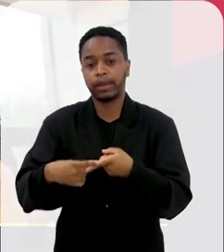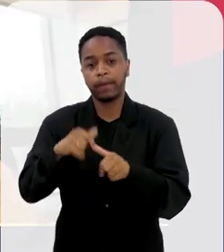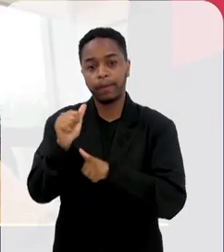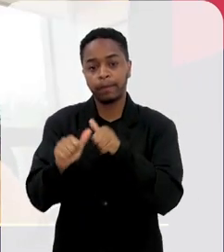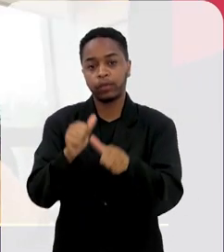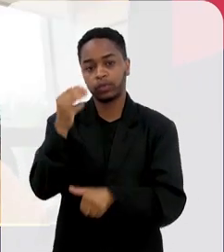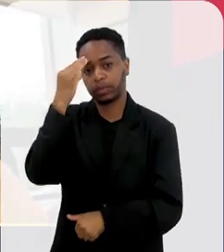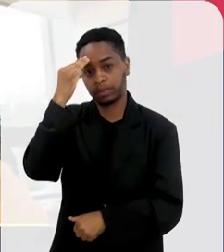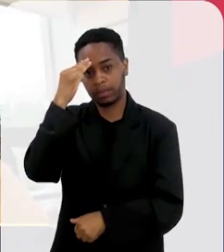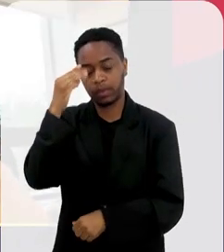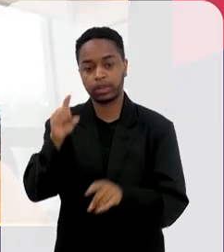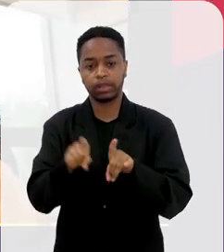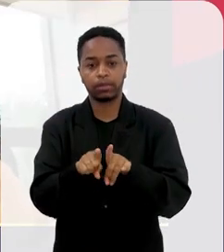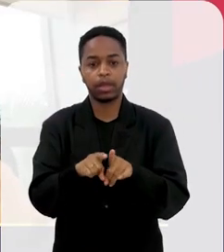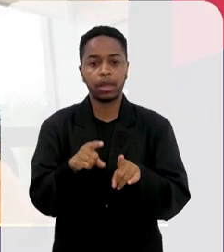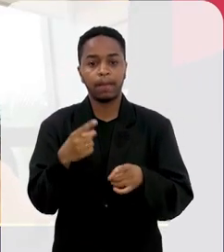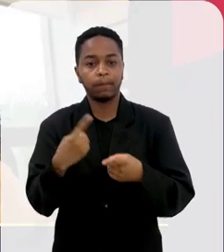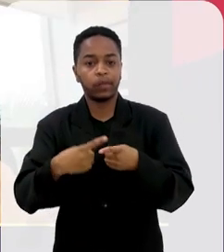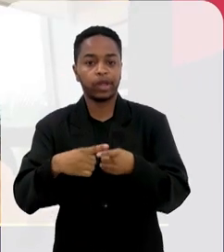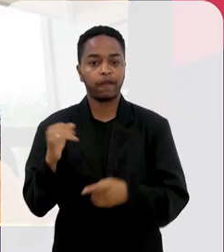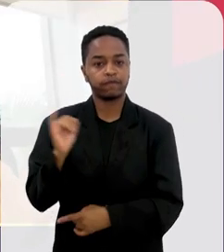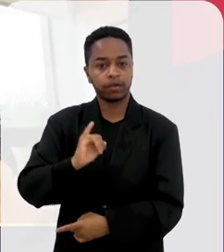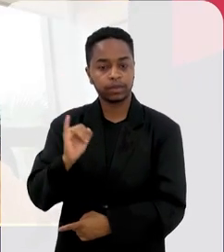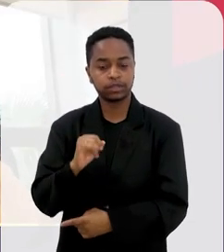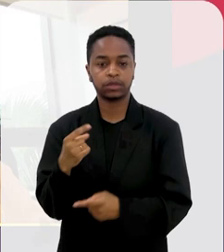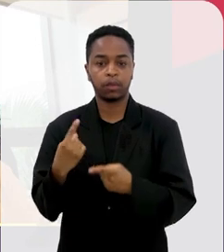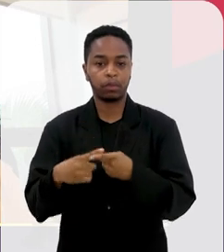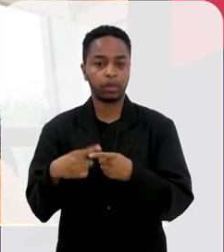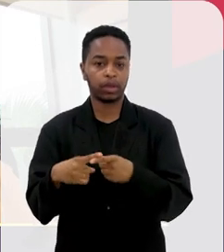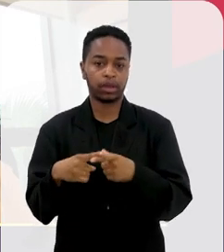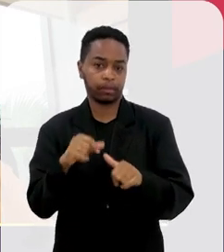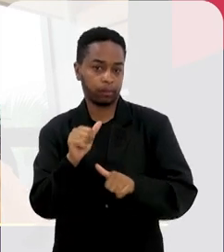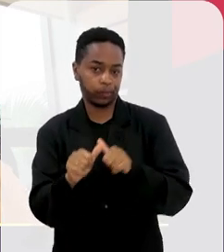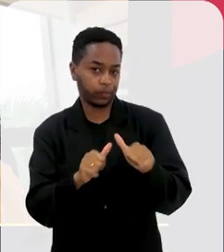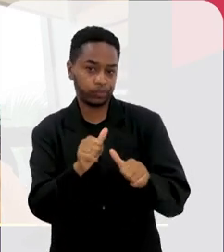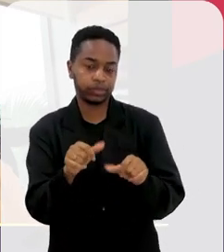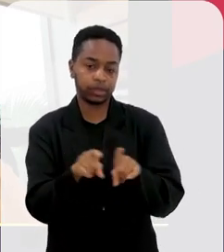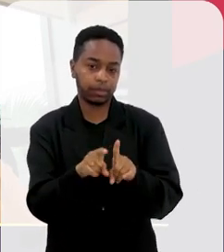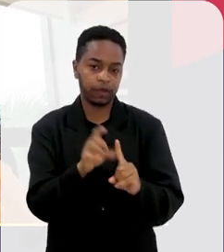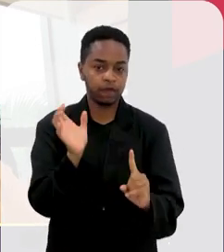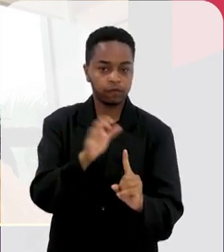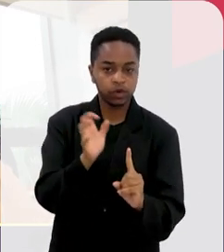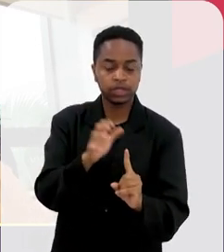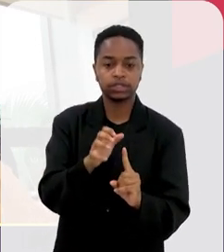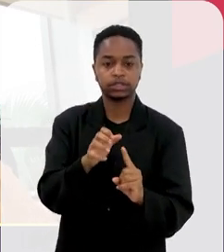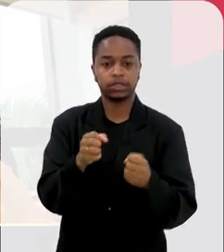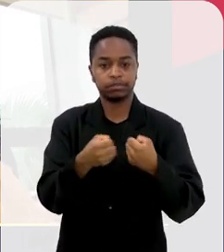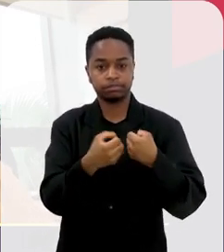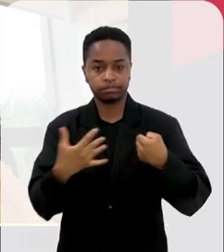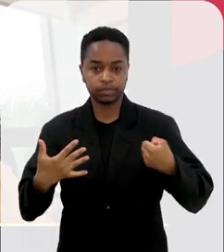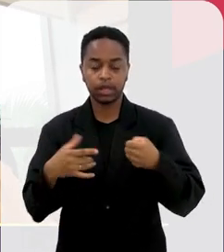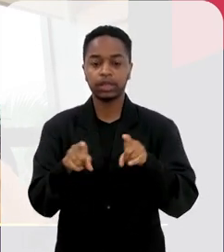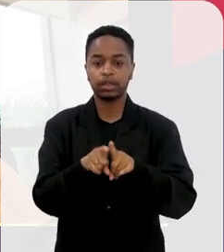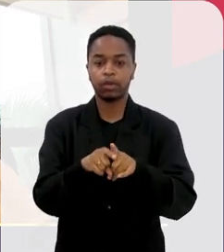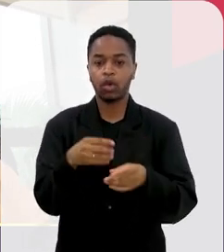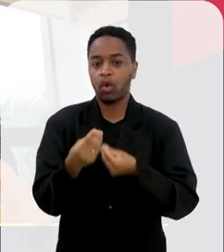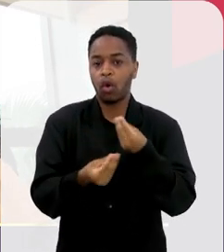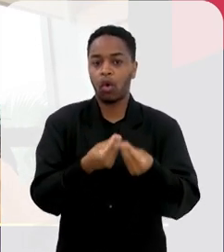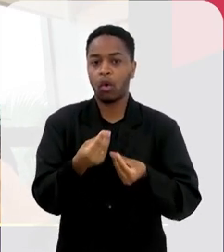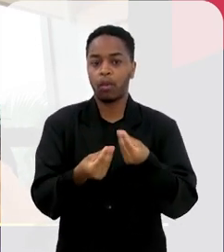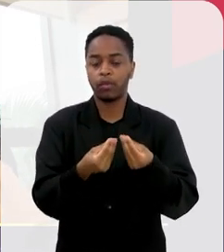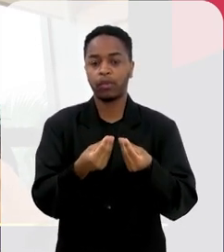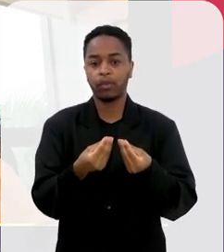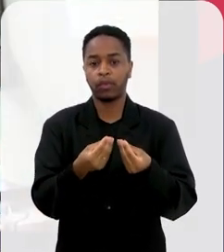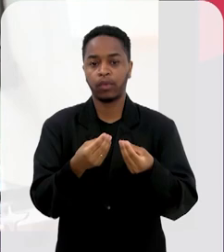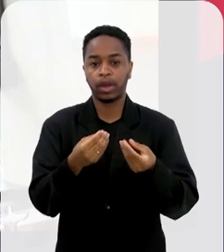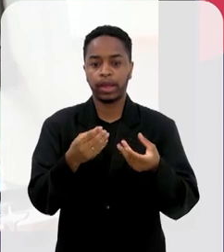essas alterações de sinalização, de inflamação, impactando sinapse e plasticidade